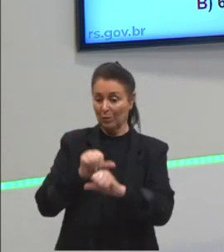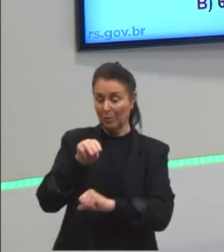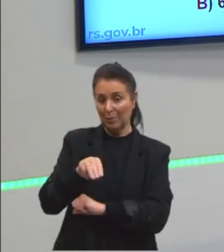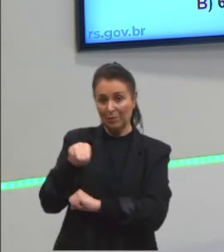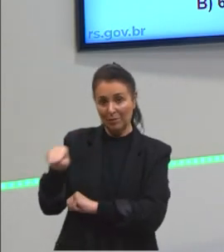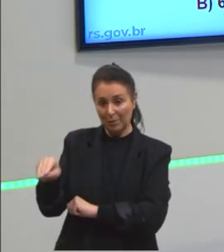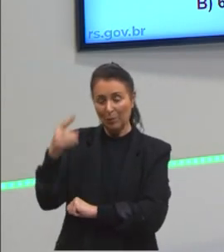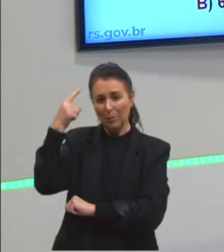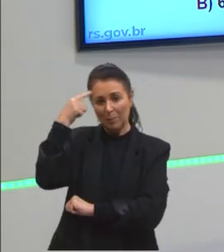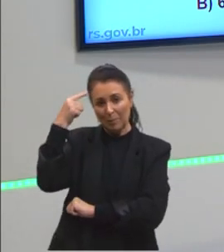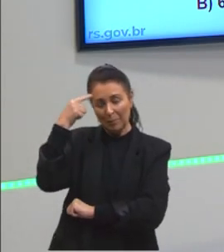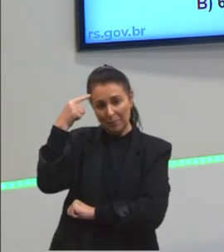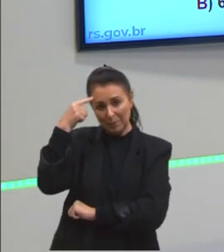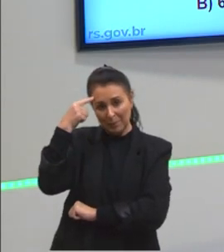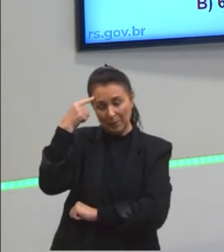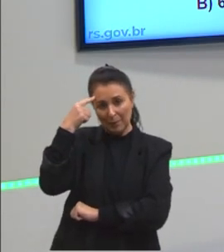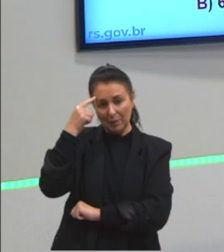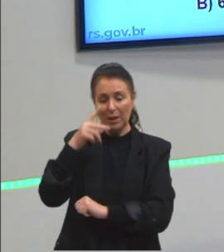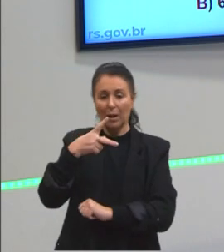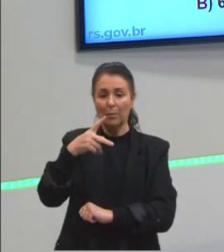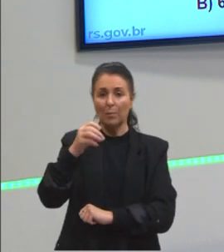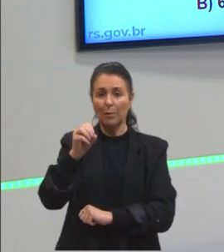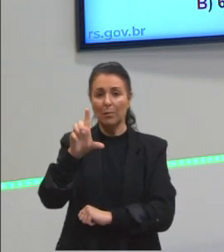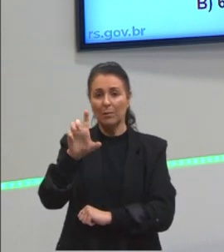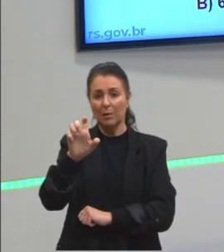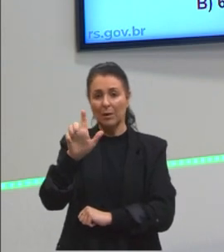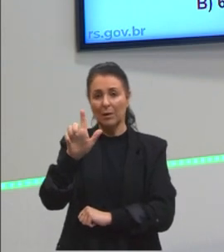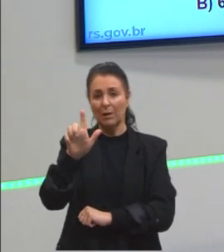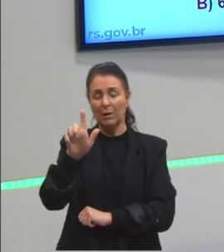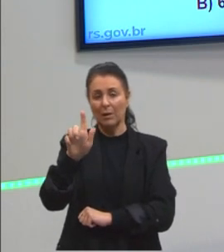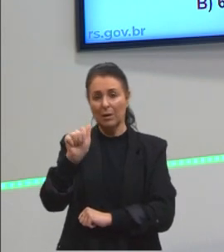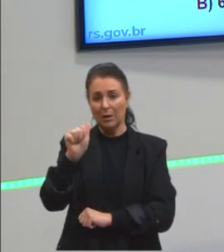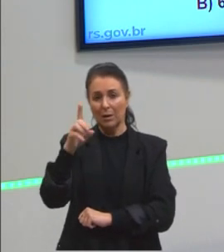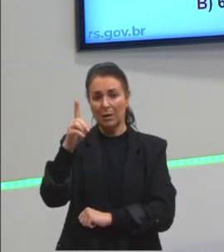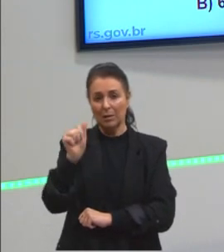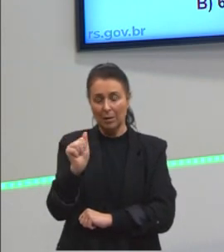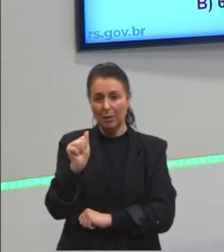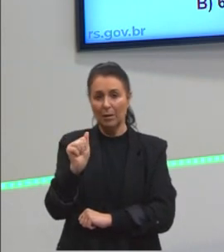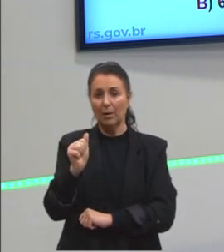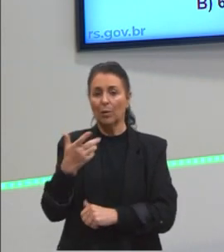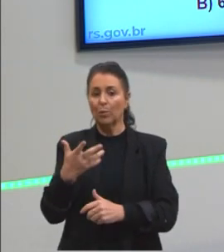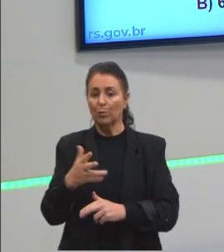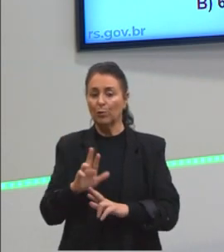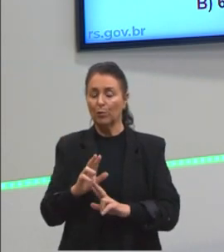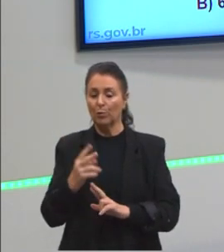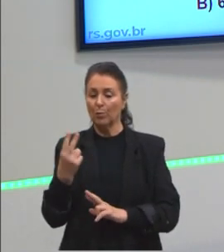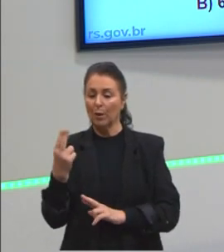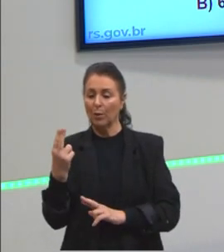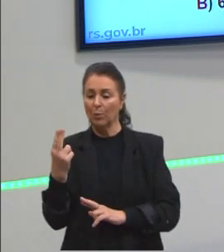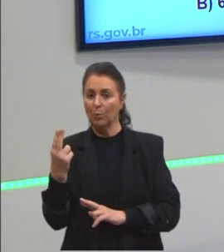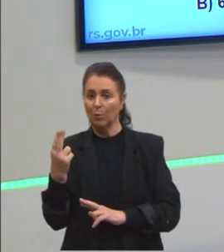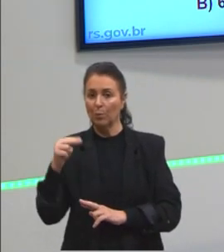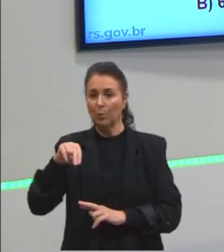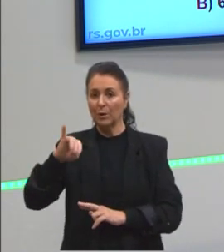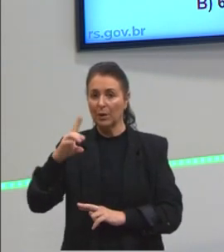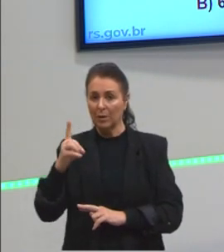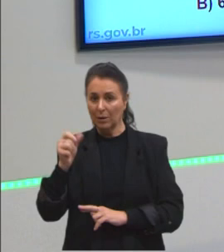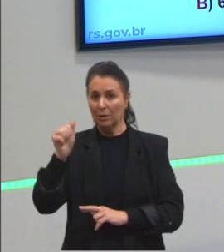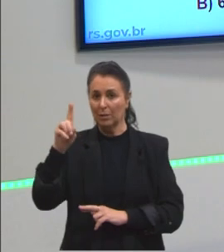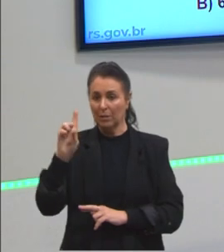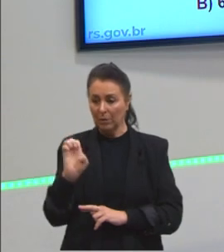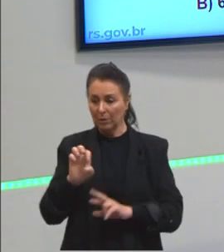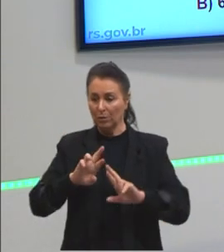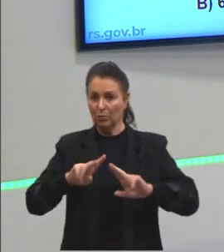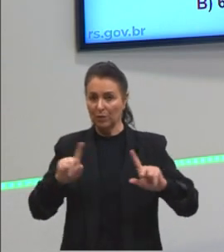pensar ali na questão da polegada. Claro que, quando for uma unidade diferente do que nós estamos acostumados,